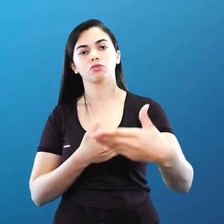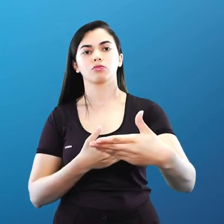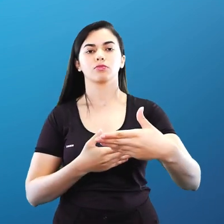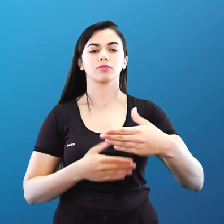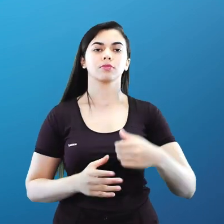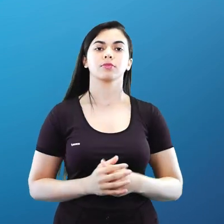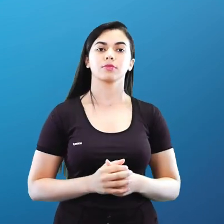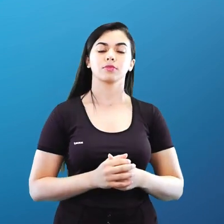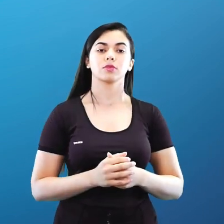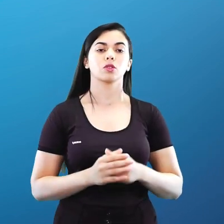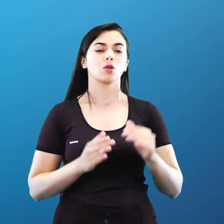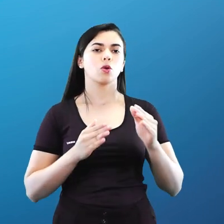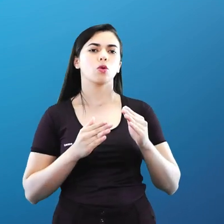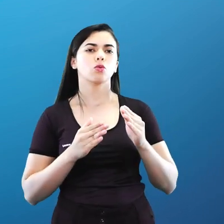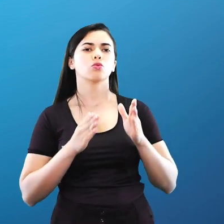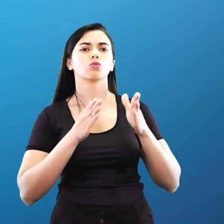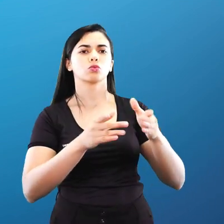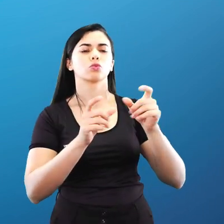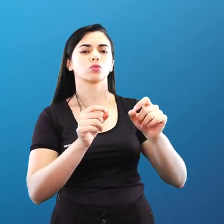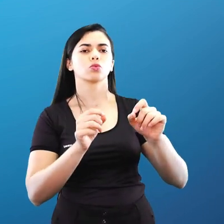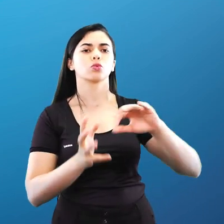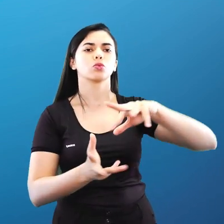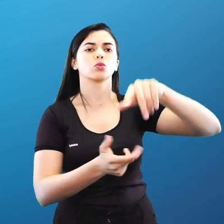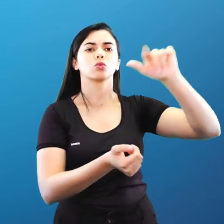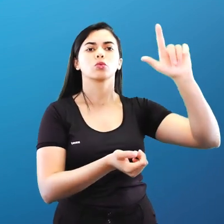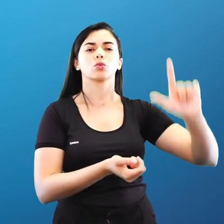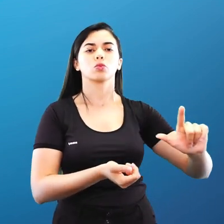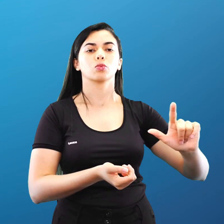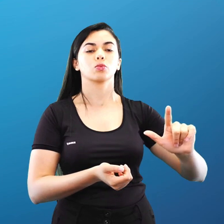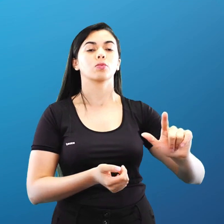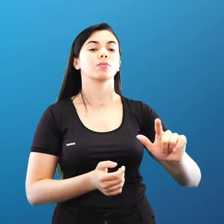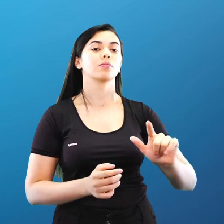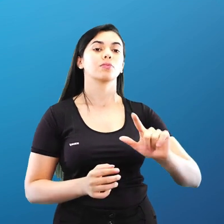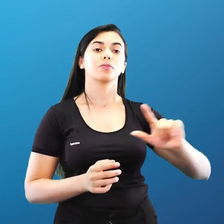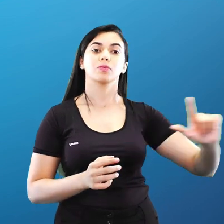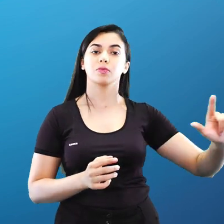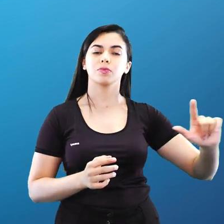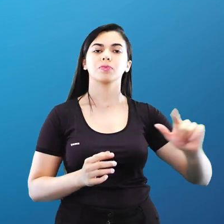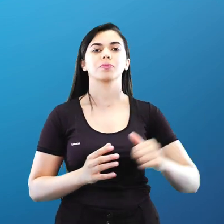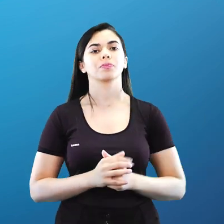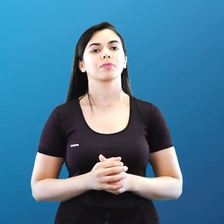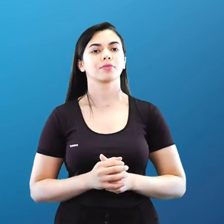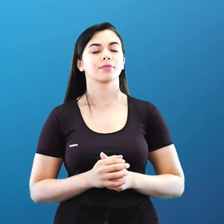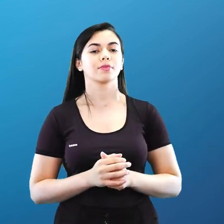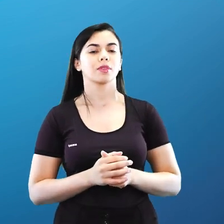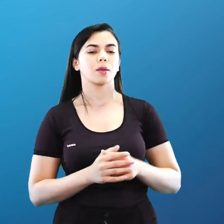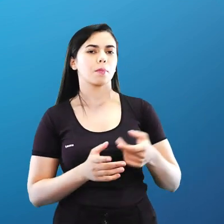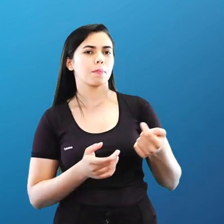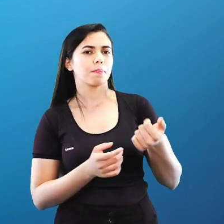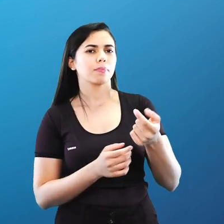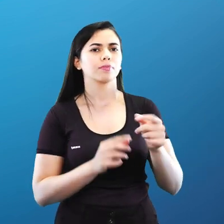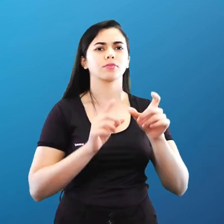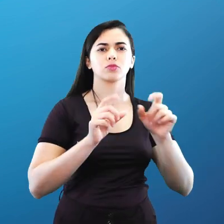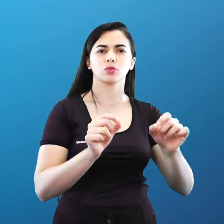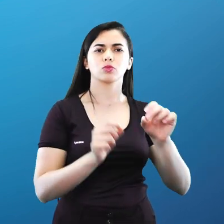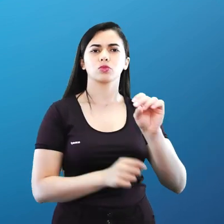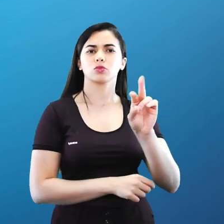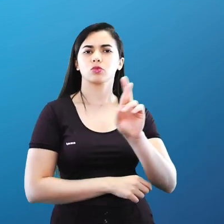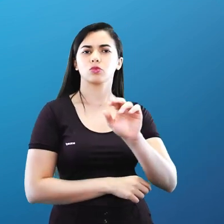sentido leste do mundo, ou seja, ela foi chegando próximo da União Soviética. Isso começou